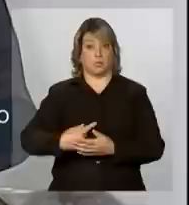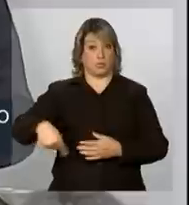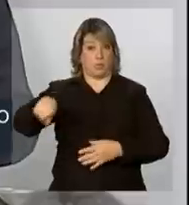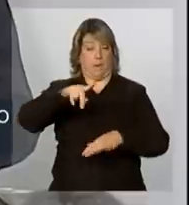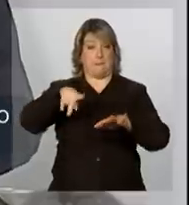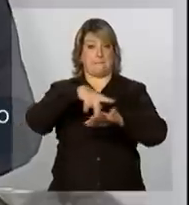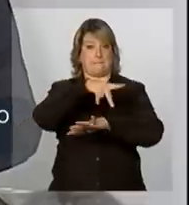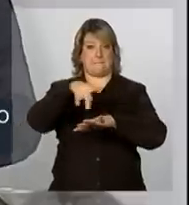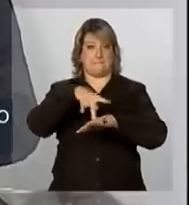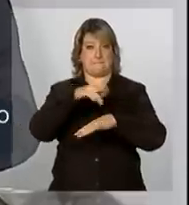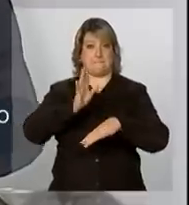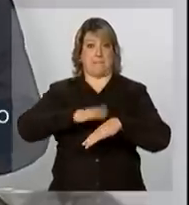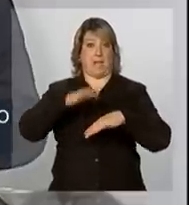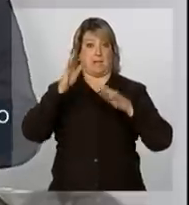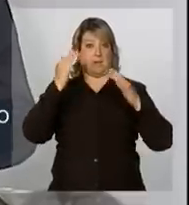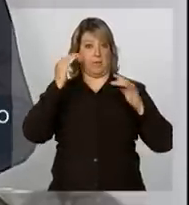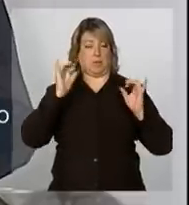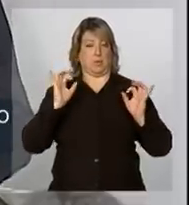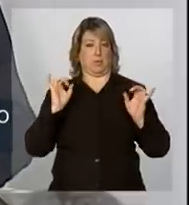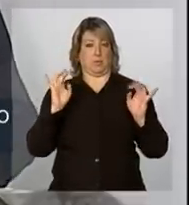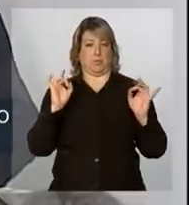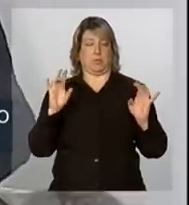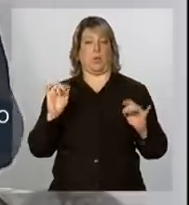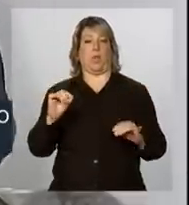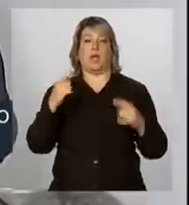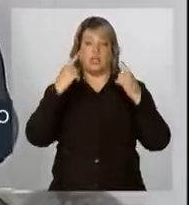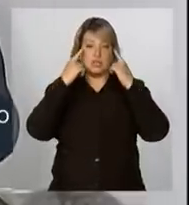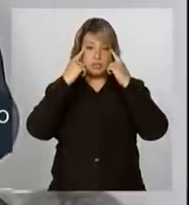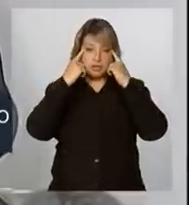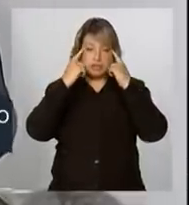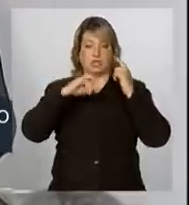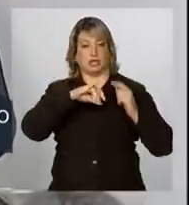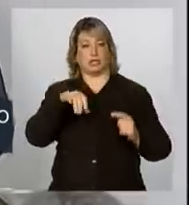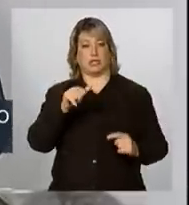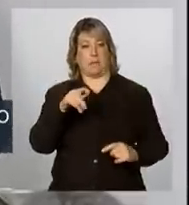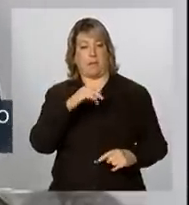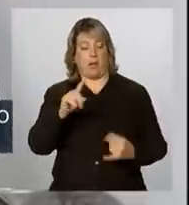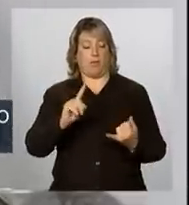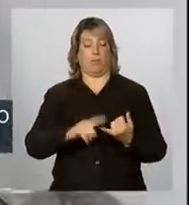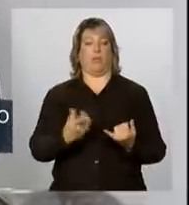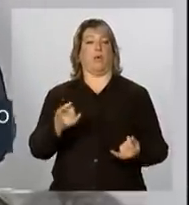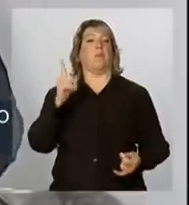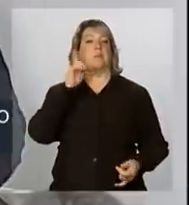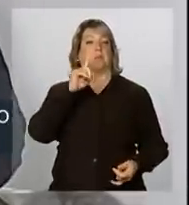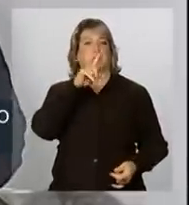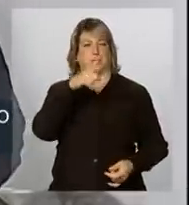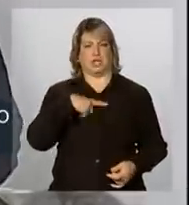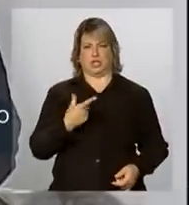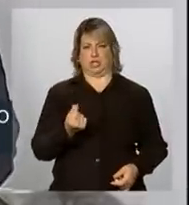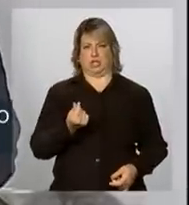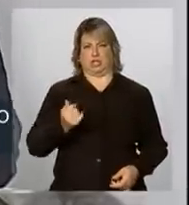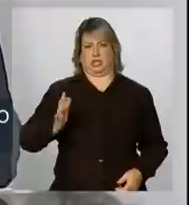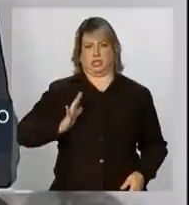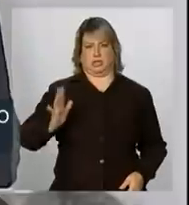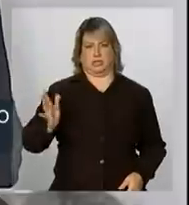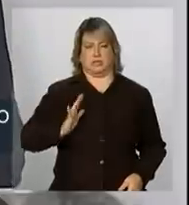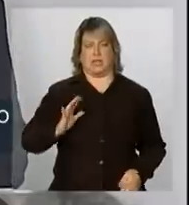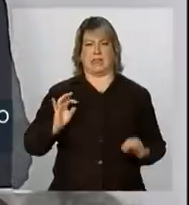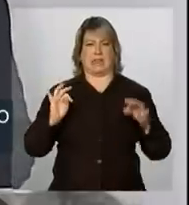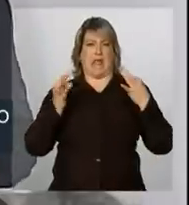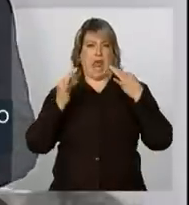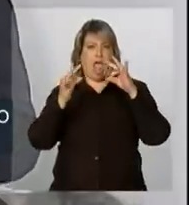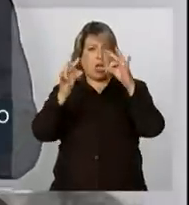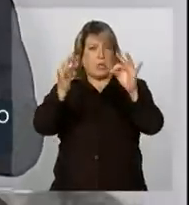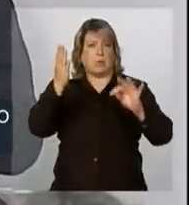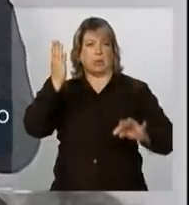mais avançados, como o Japão, como os Estados Unidos, que tem e dispõe de recursos materiais e tecnologia,